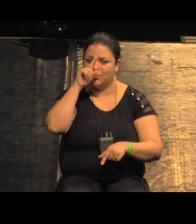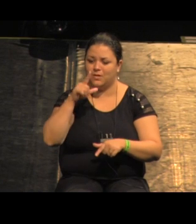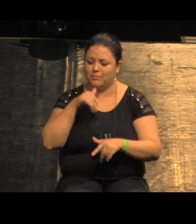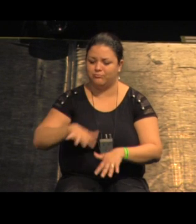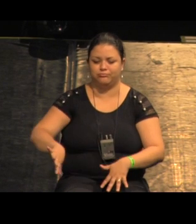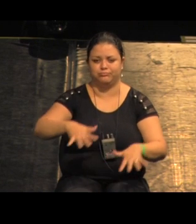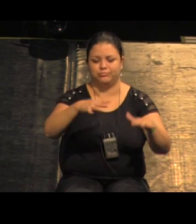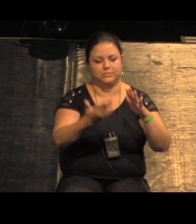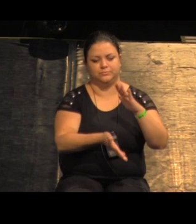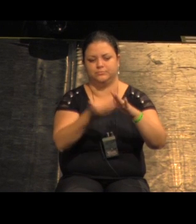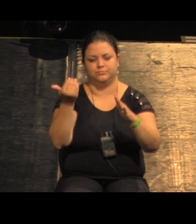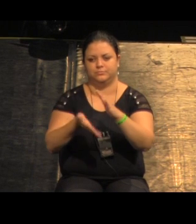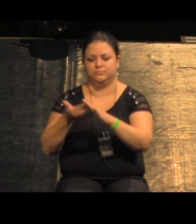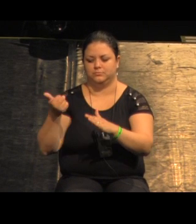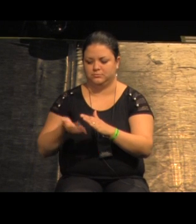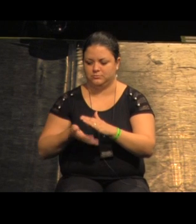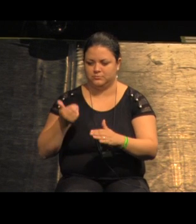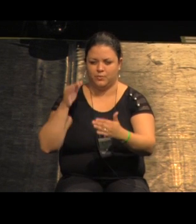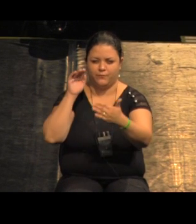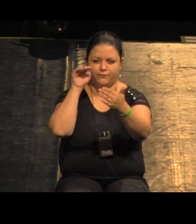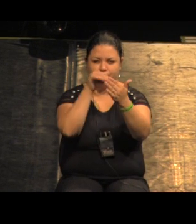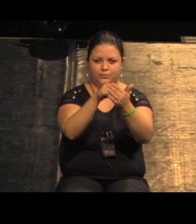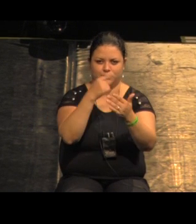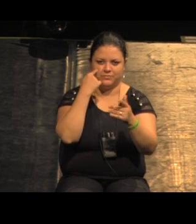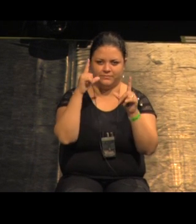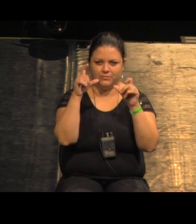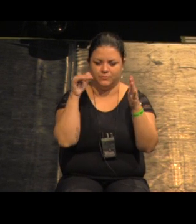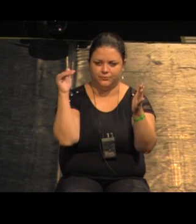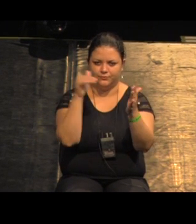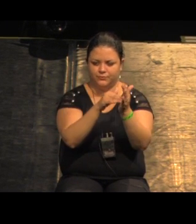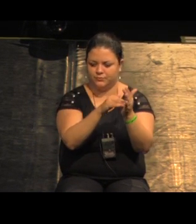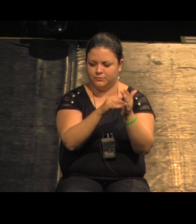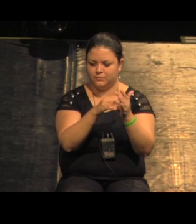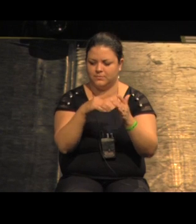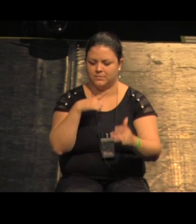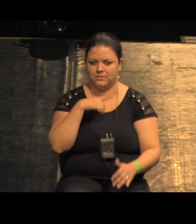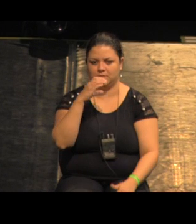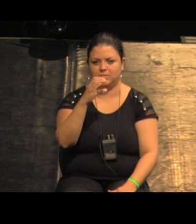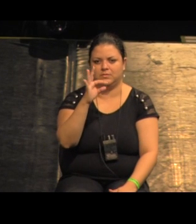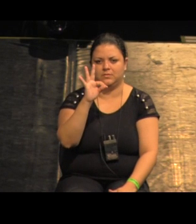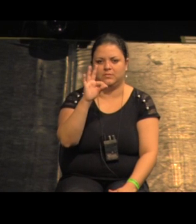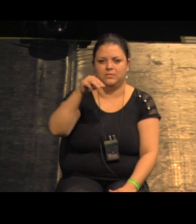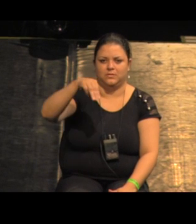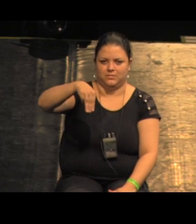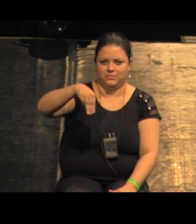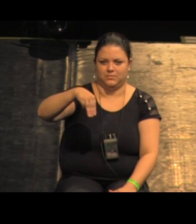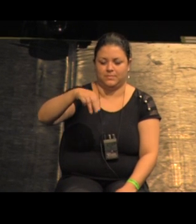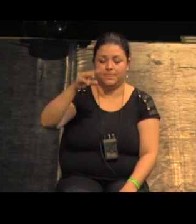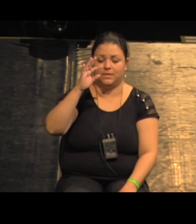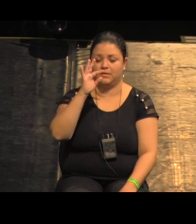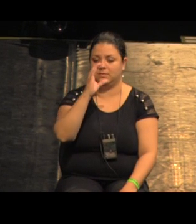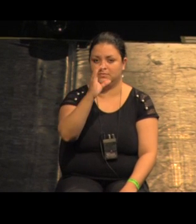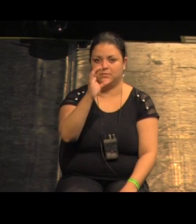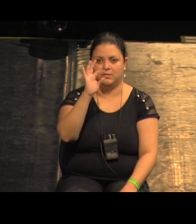deixa eu ver se consigo voltar ali no fundo dá para ver essa edificação é o CTN centro de tradição nordestina é